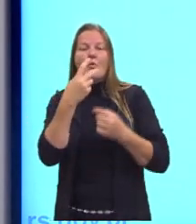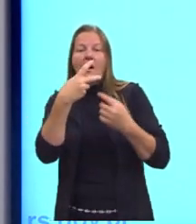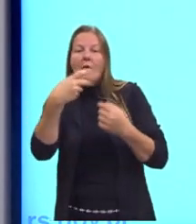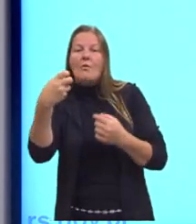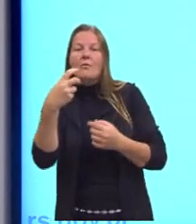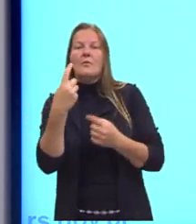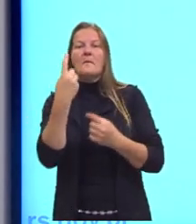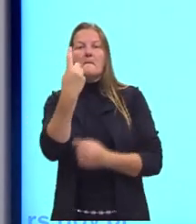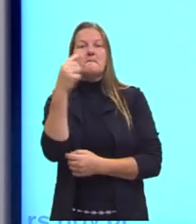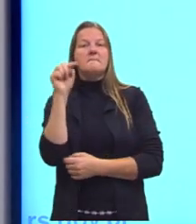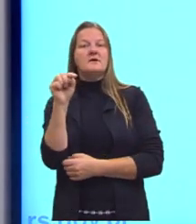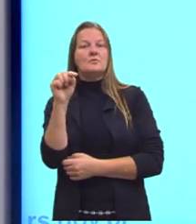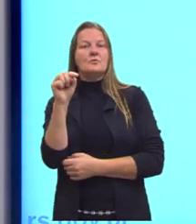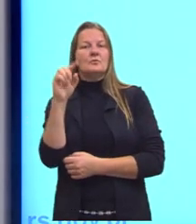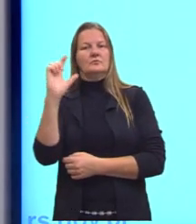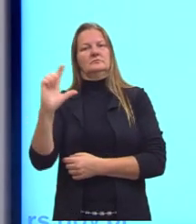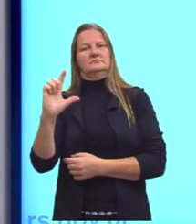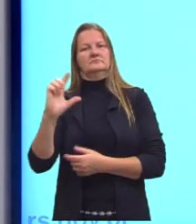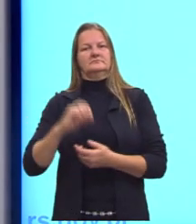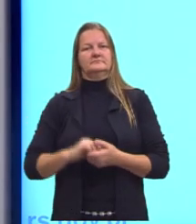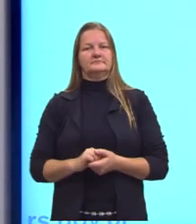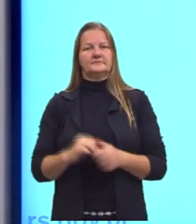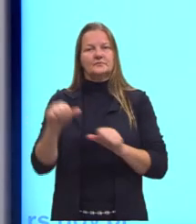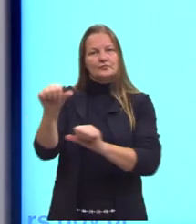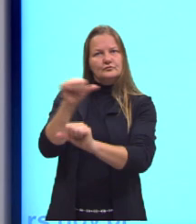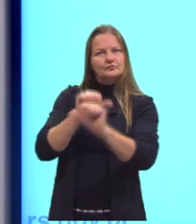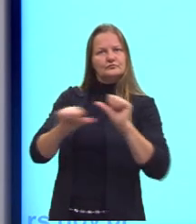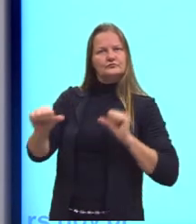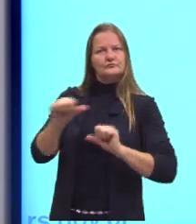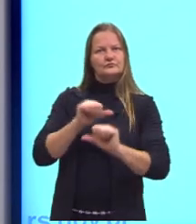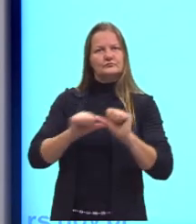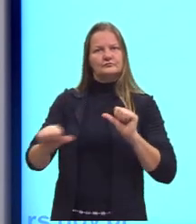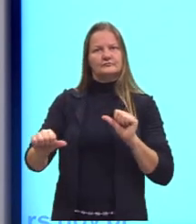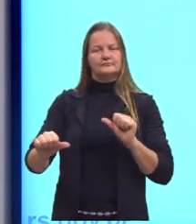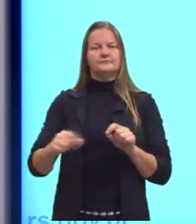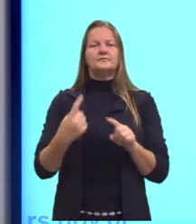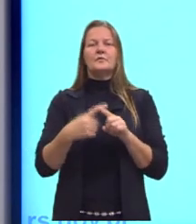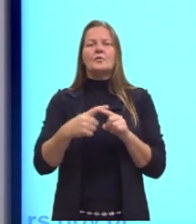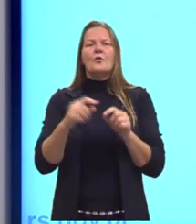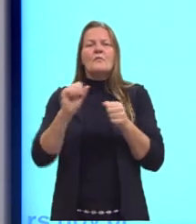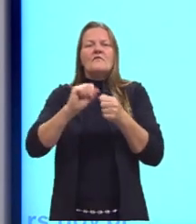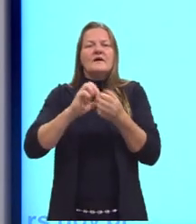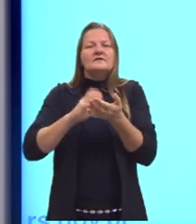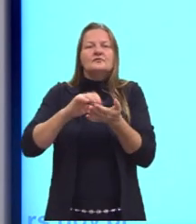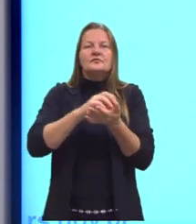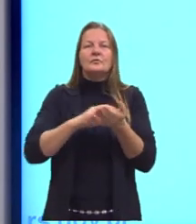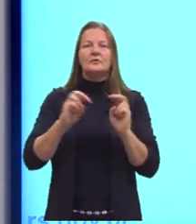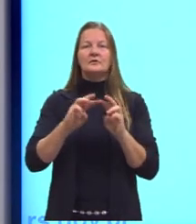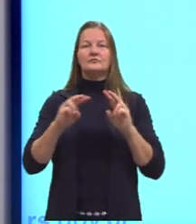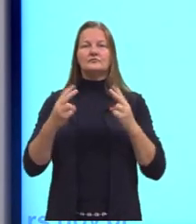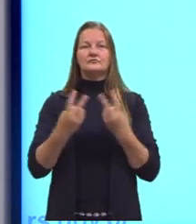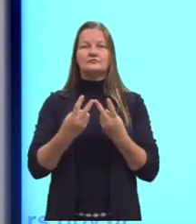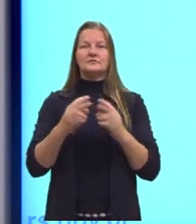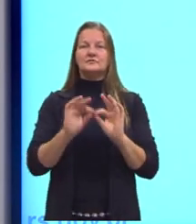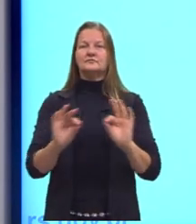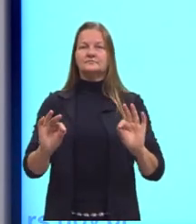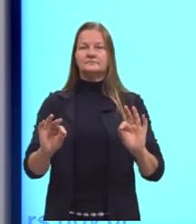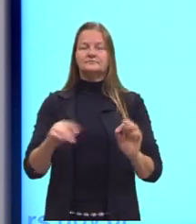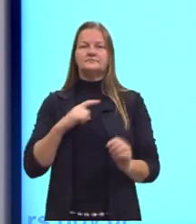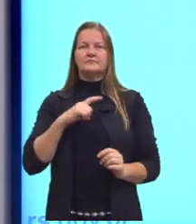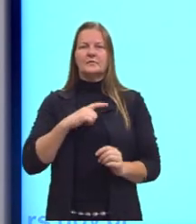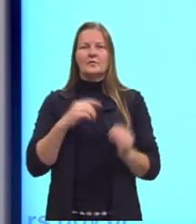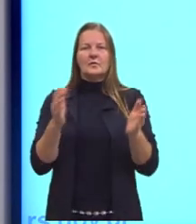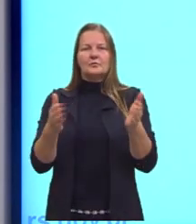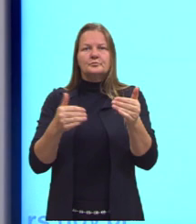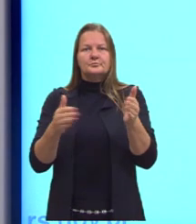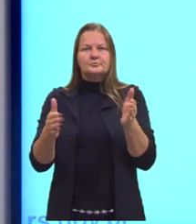consegue fazer essa conversão aqui. E como que a gente calcula volume de formas mais simples? A gente pode calcular do